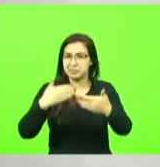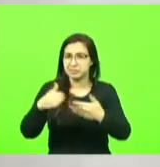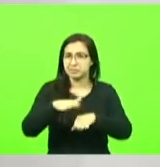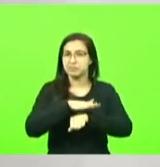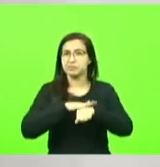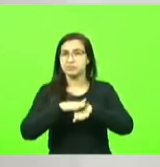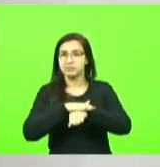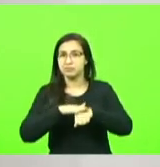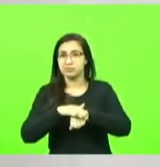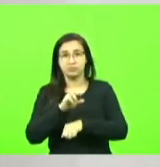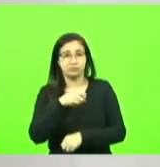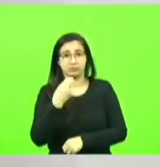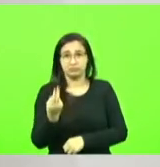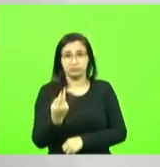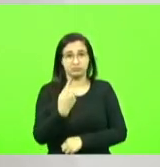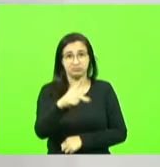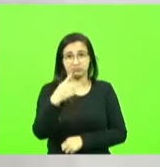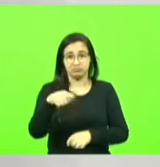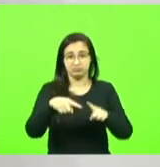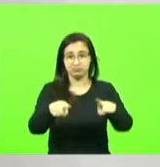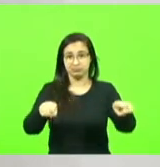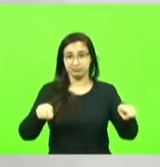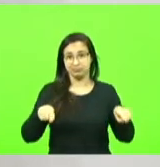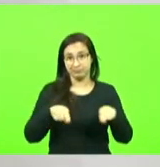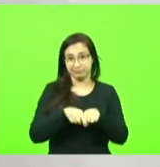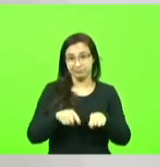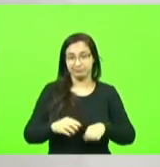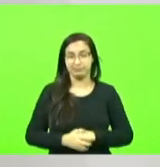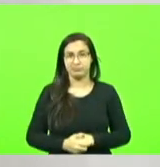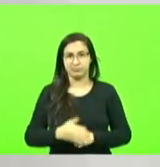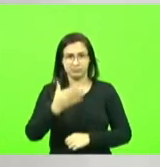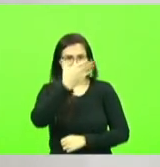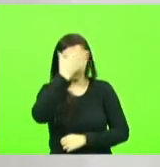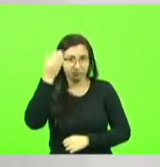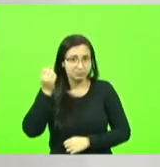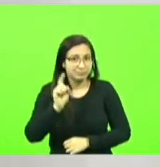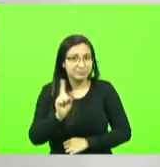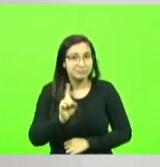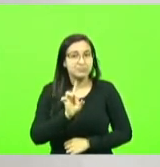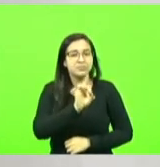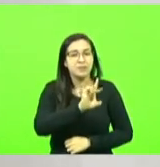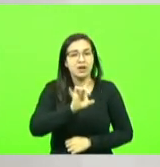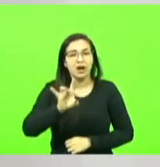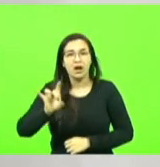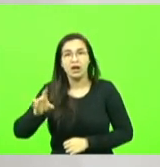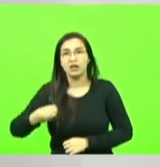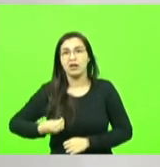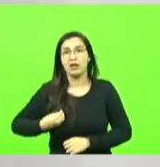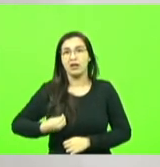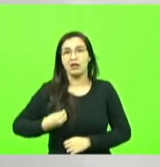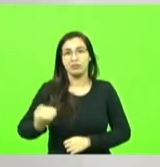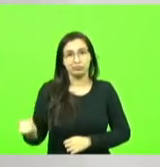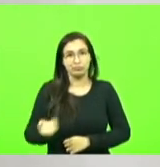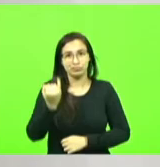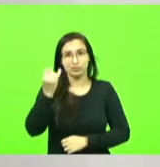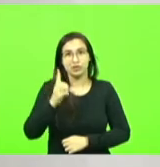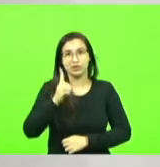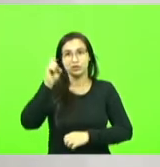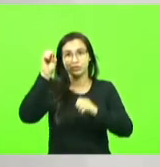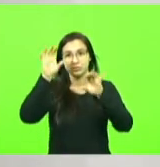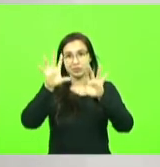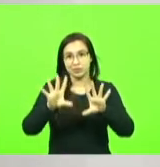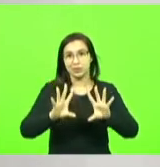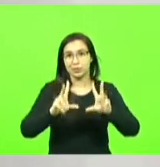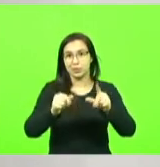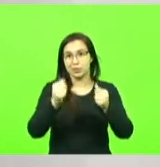ou em seus gabinetes não se esqueçam cada vida vale que Deus abençoe a todos muito